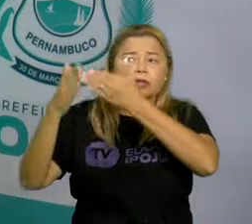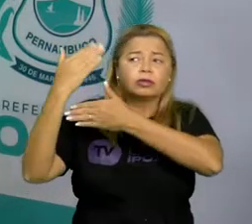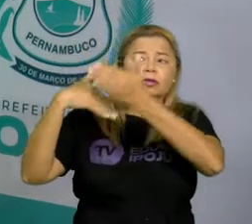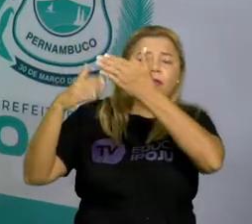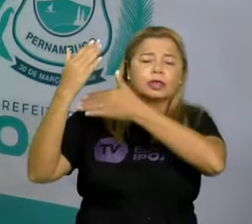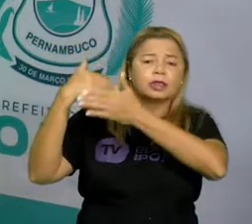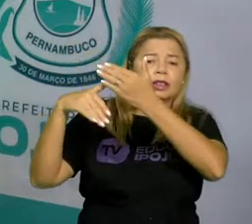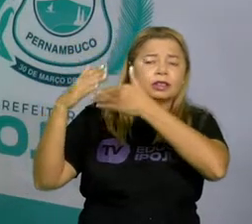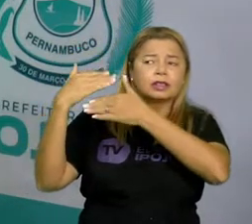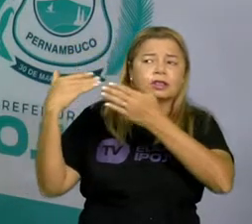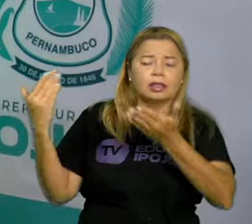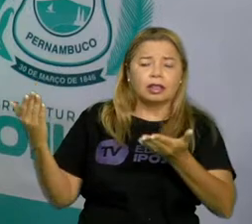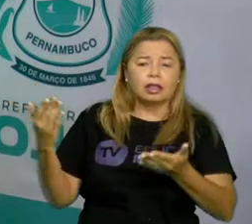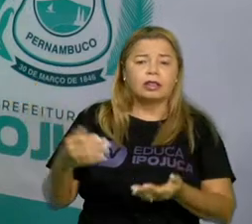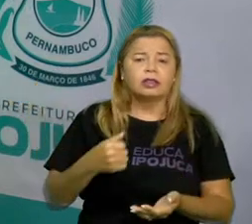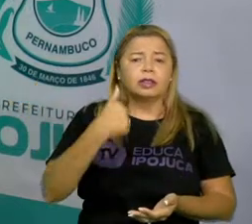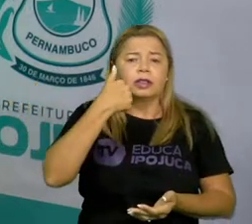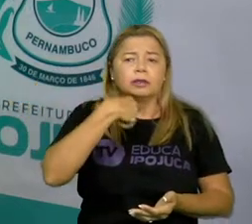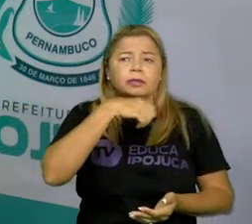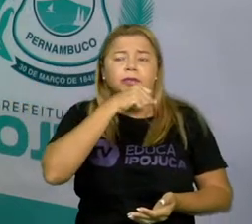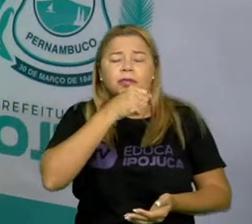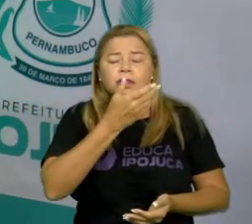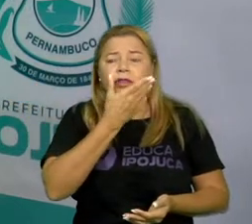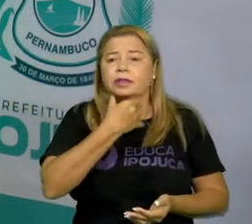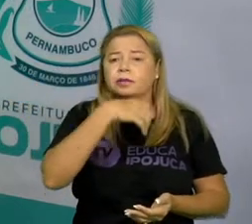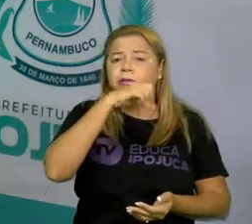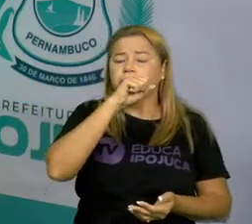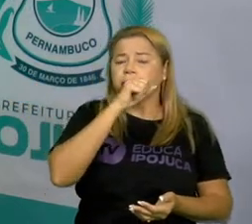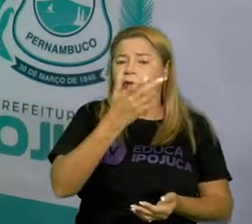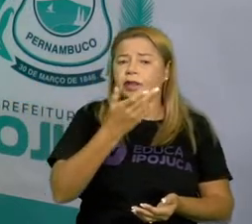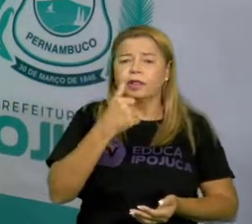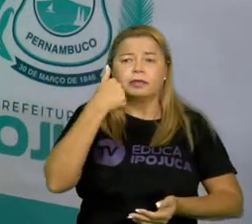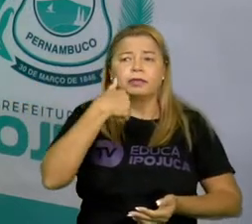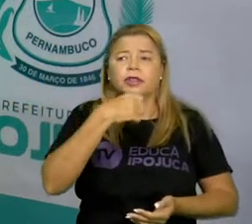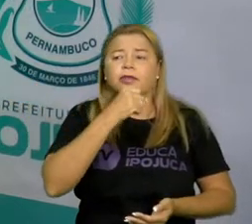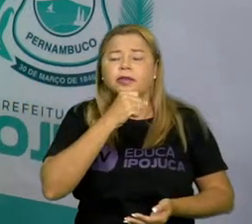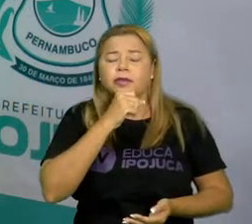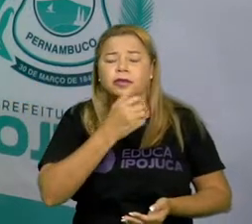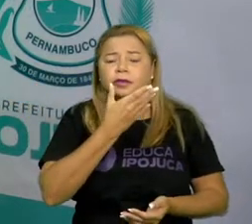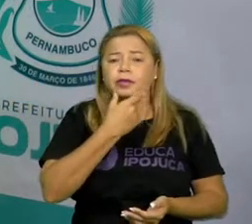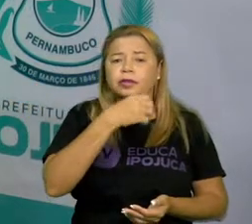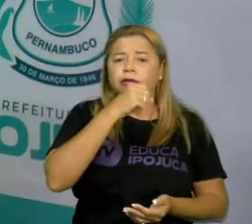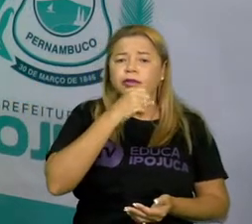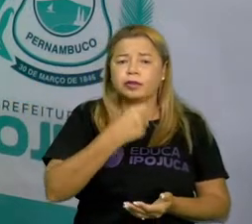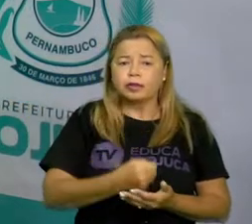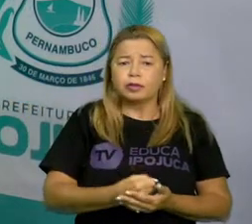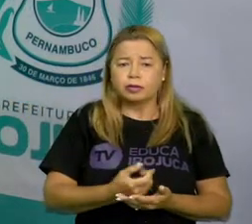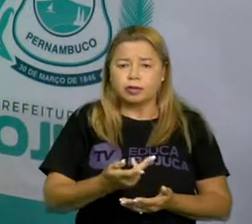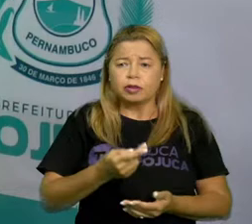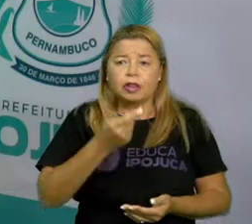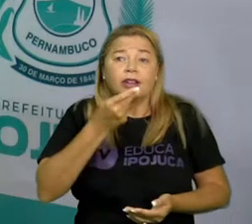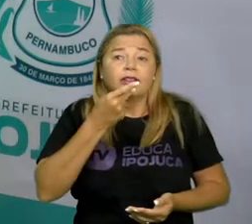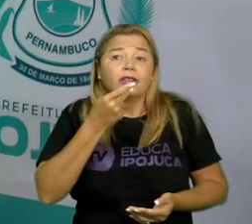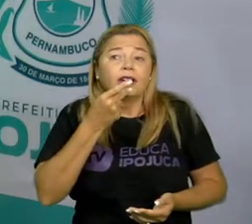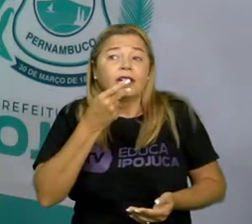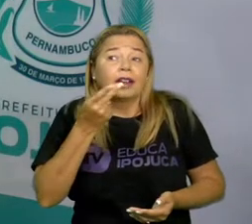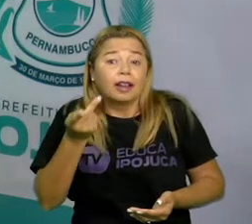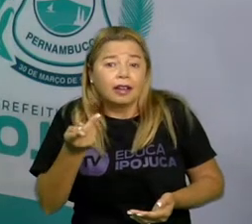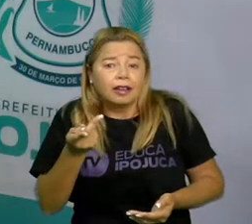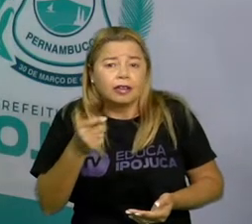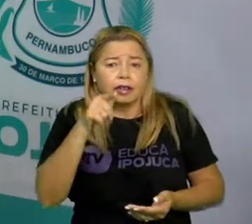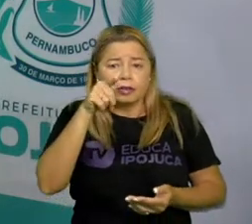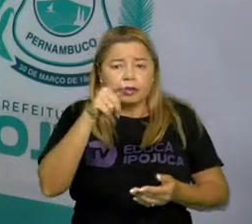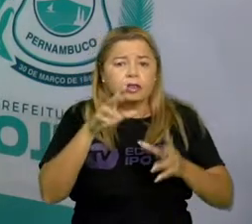Mamãe, papai, vovó podem contar para você, mas a gente não vai poder pegar naquela história e segurar ela. Já uma